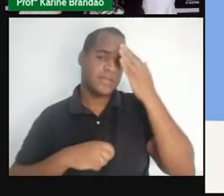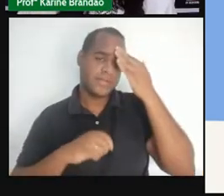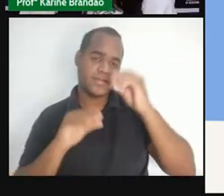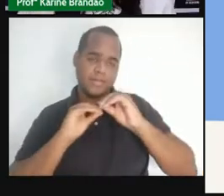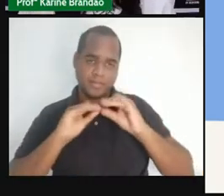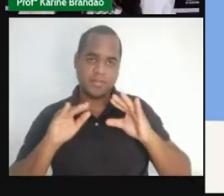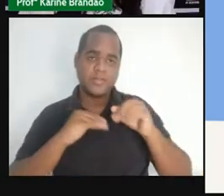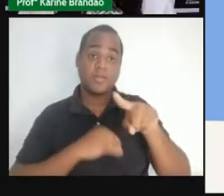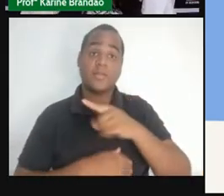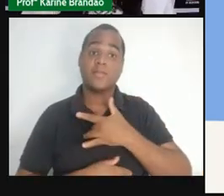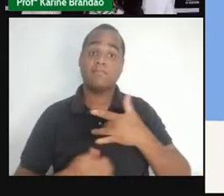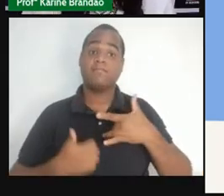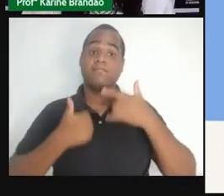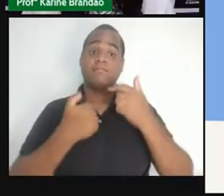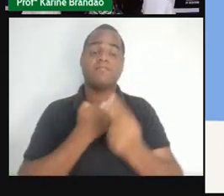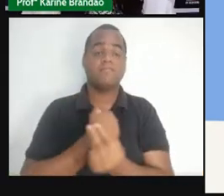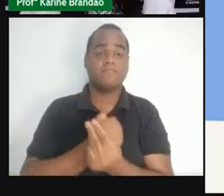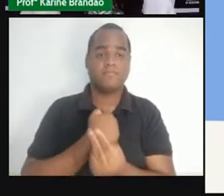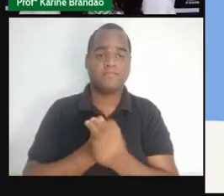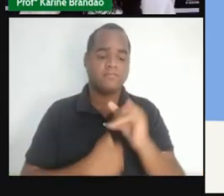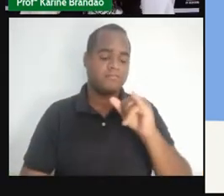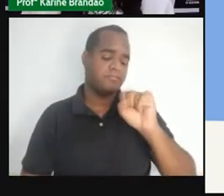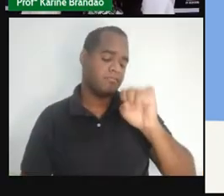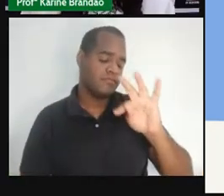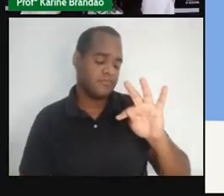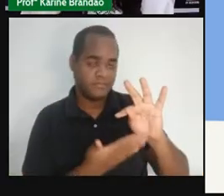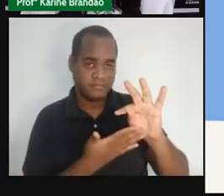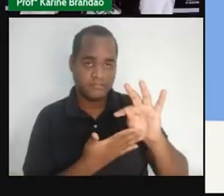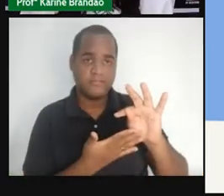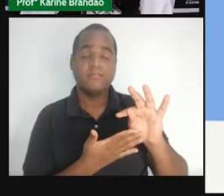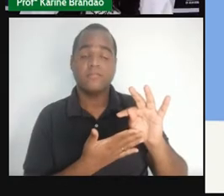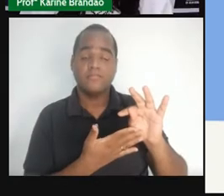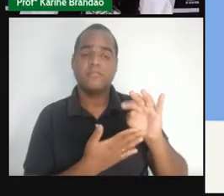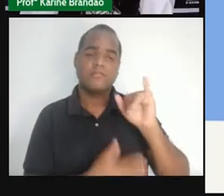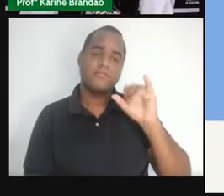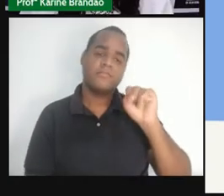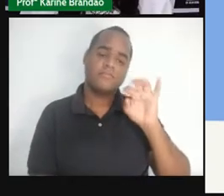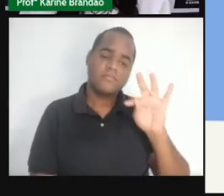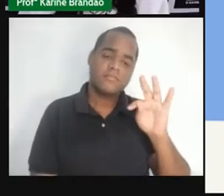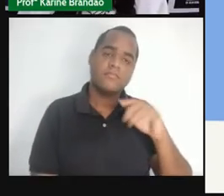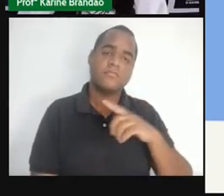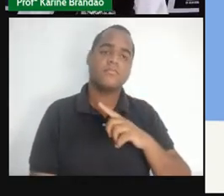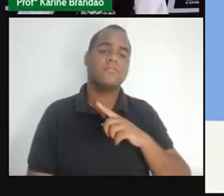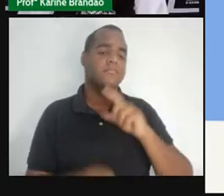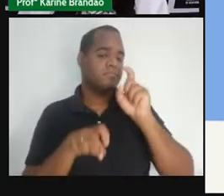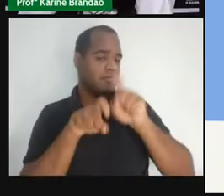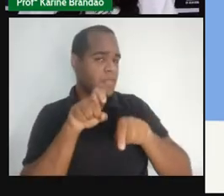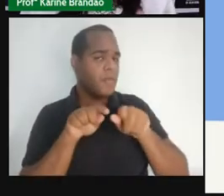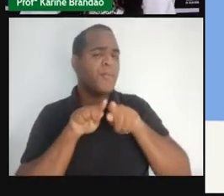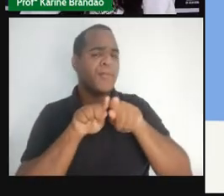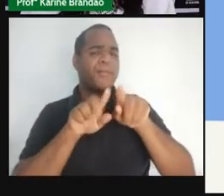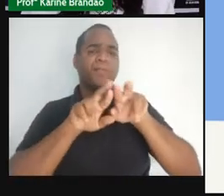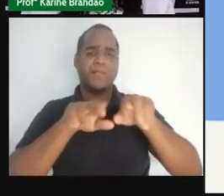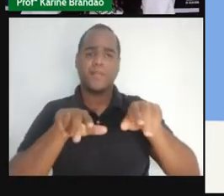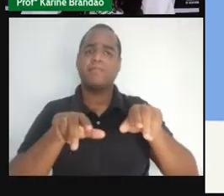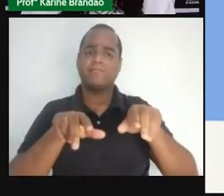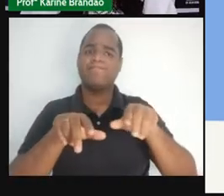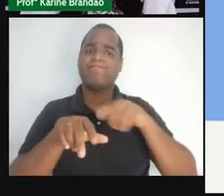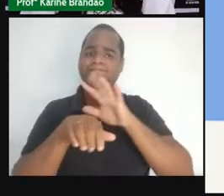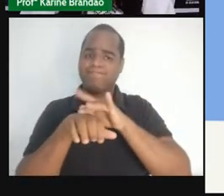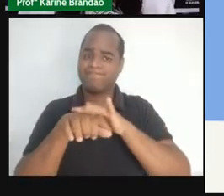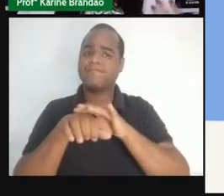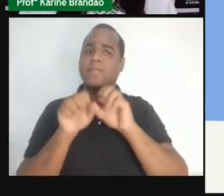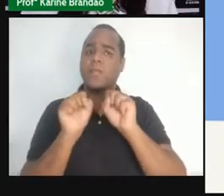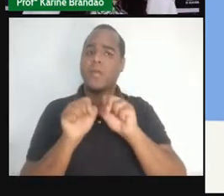para a gente se prevenir contra as ISTs, contra essas infecções sexualmente transmissíveis. Nós só temos o quê?